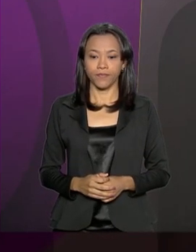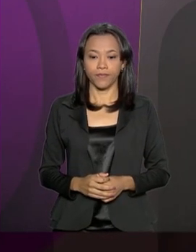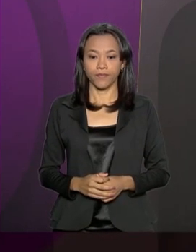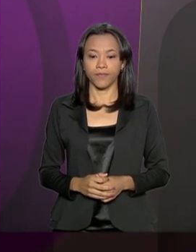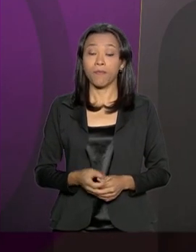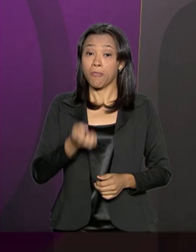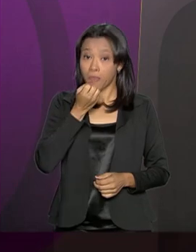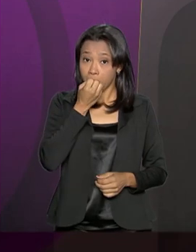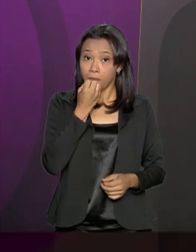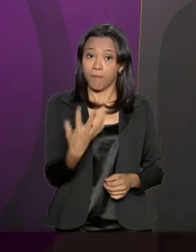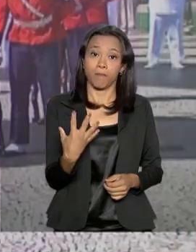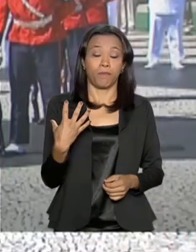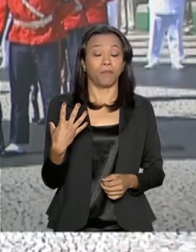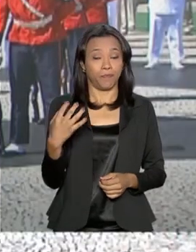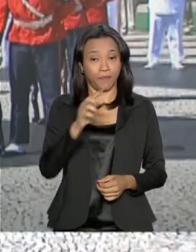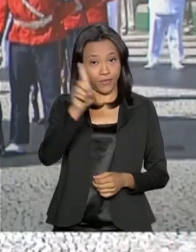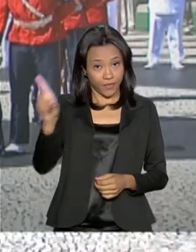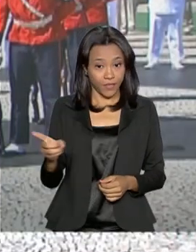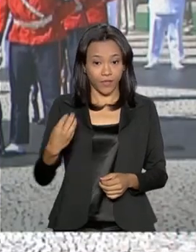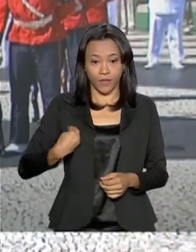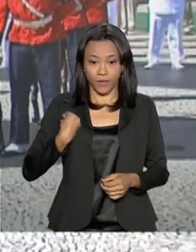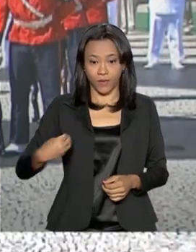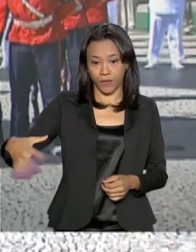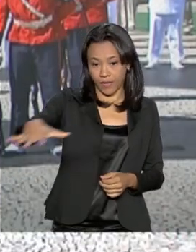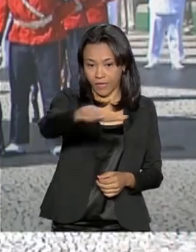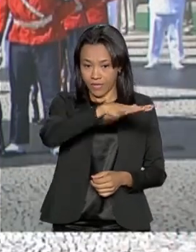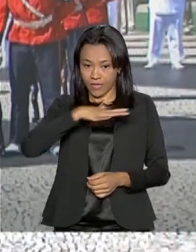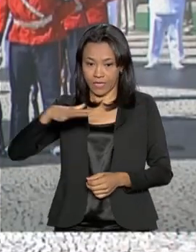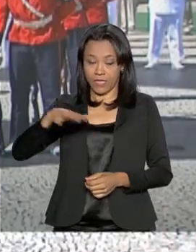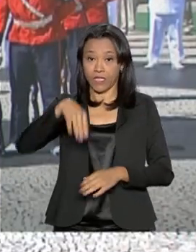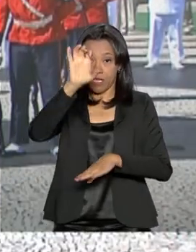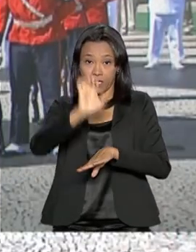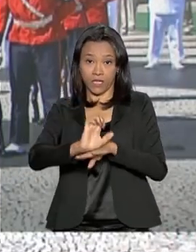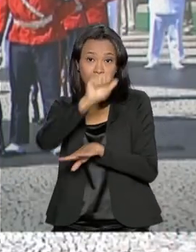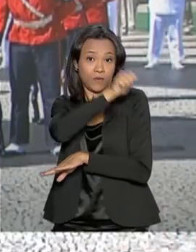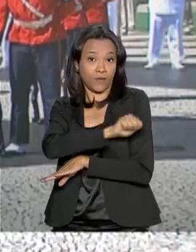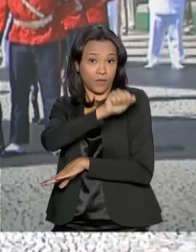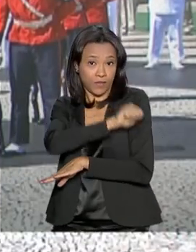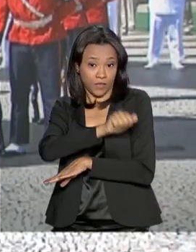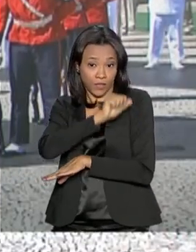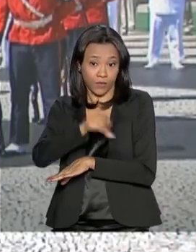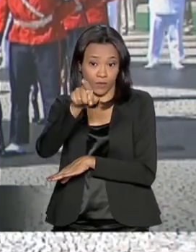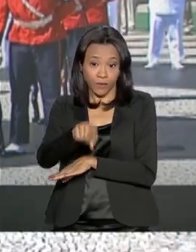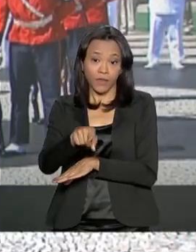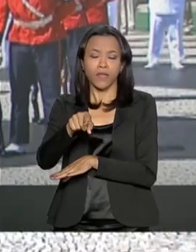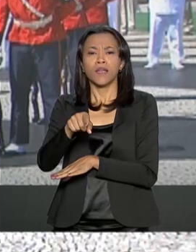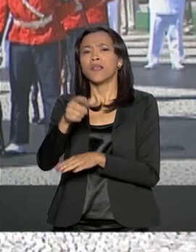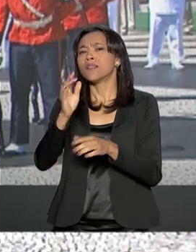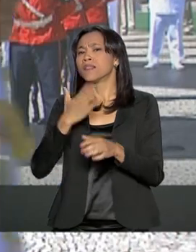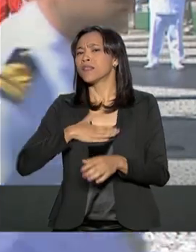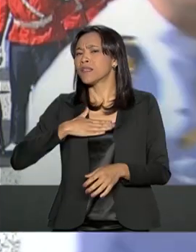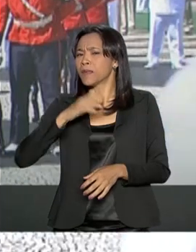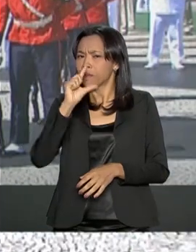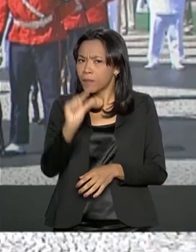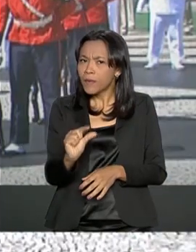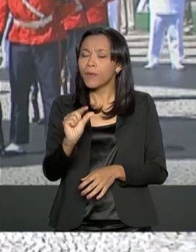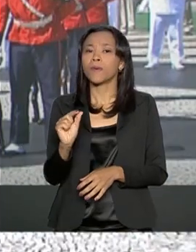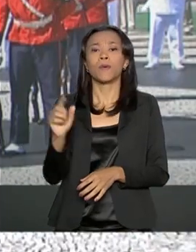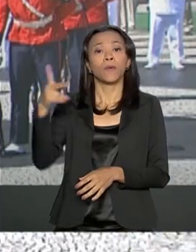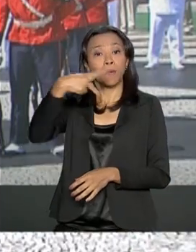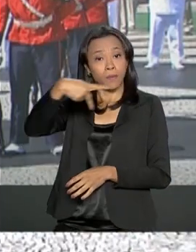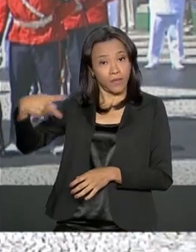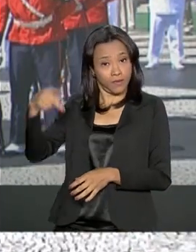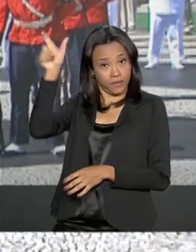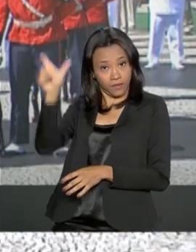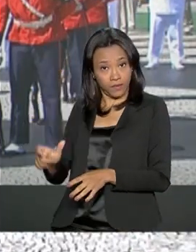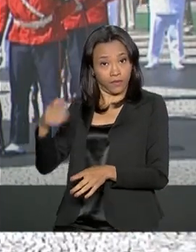Bom dia, Luciana. Estou falando ao vivo aqui da Ilha das Cobras, no Rio de Janeiro, na Fortaleza de São José, onde daqui a pouco o presidente da República,